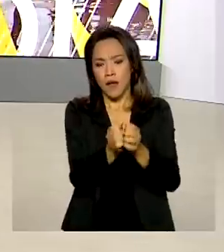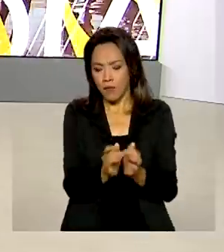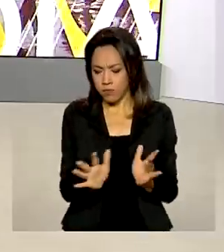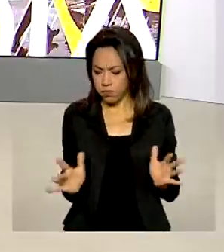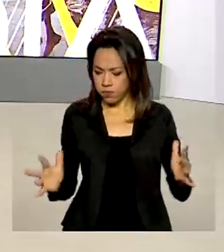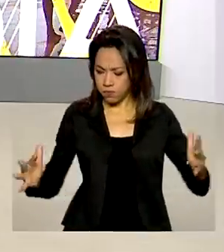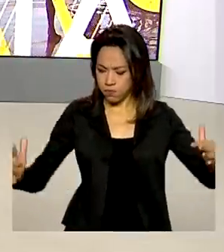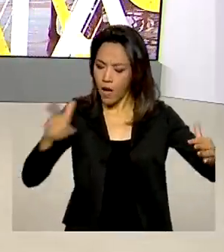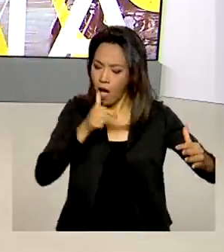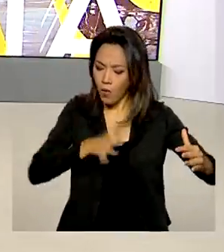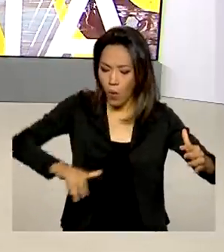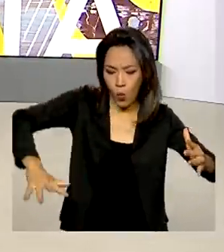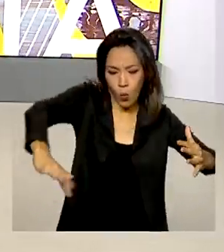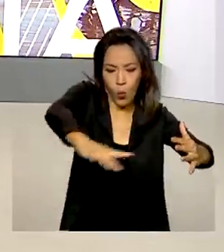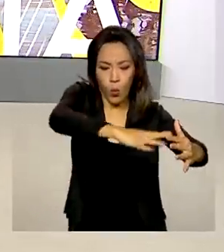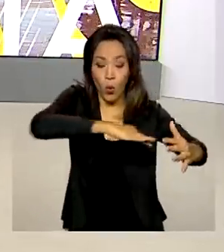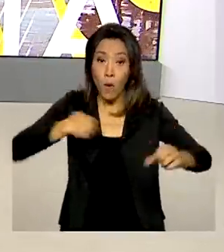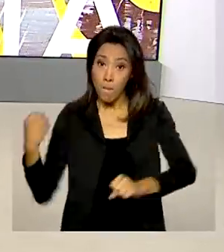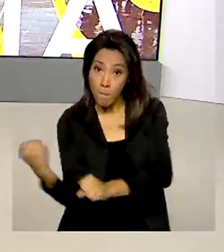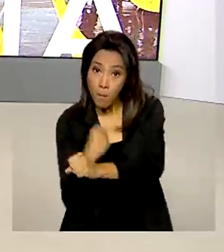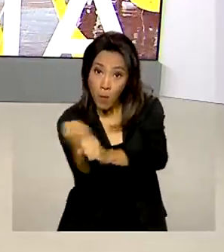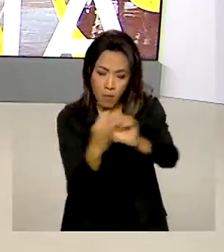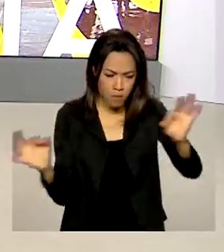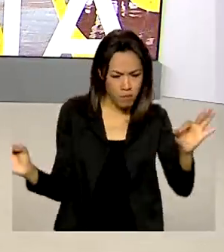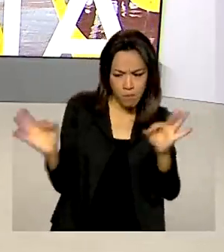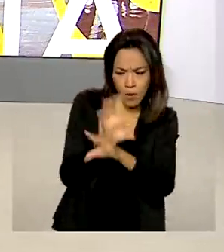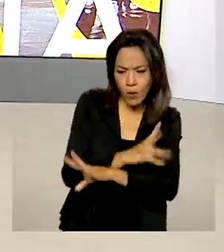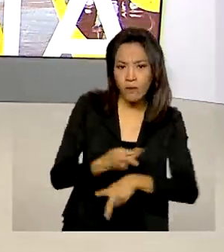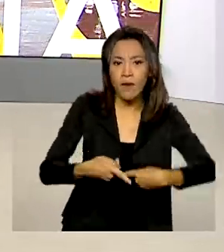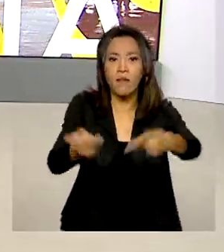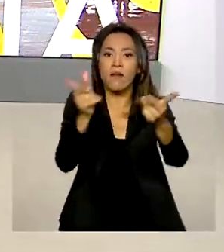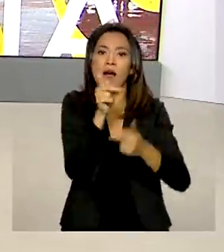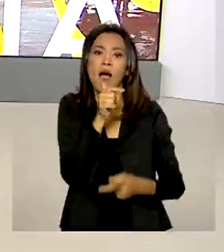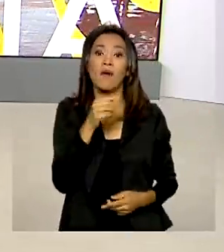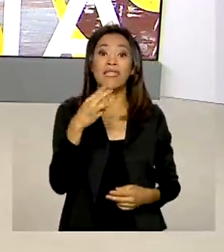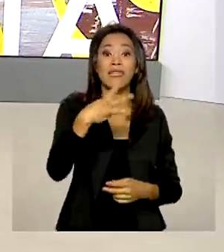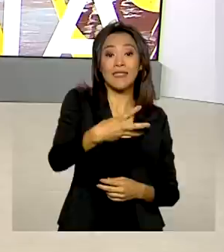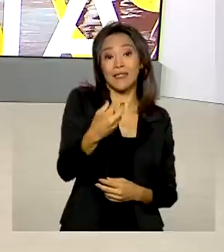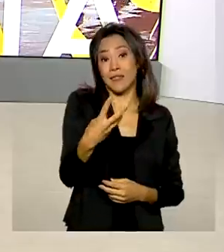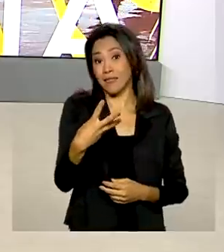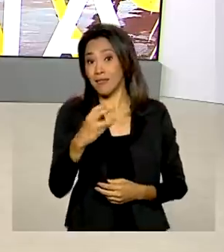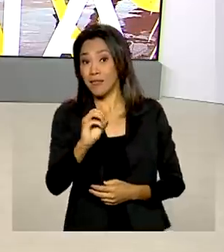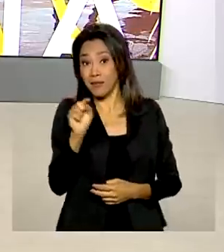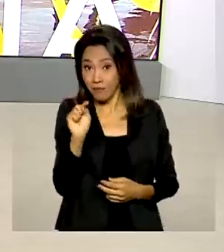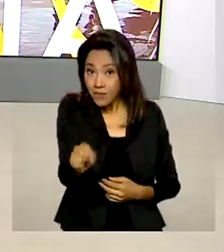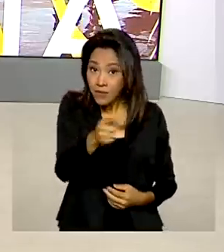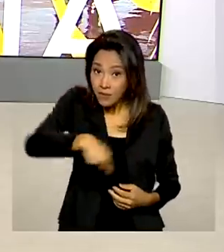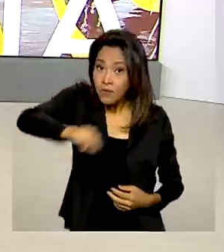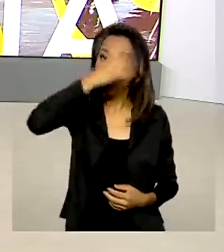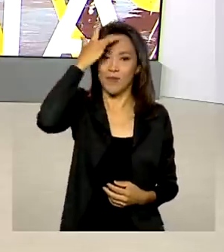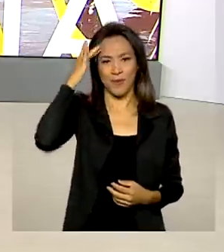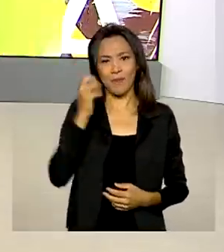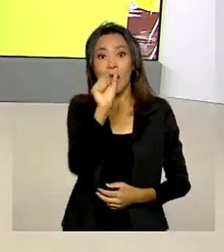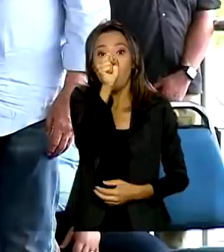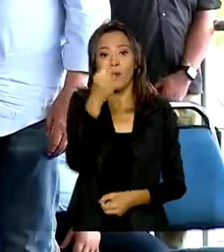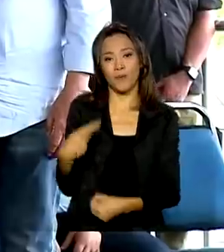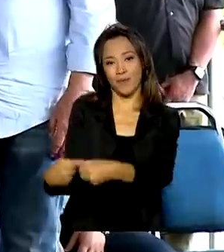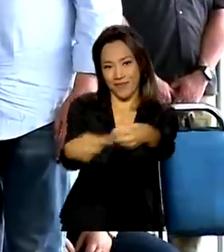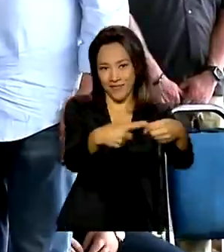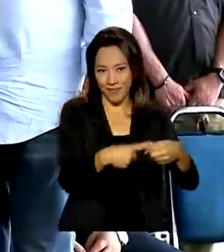Oiticica. A obra, quando estiver pronta, vai levar água para 330 mil pessoas em oito municípios do estado.